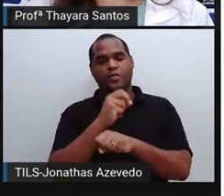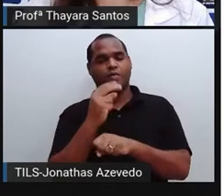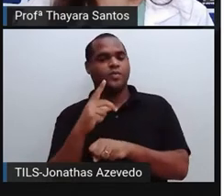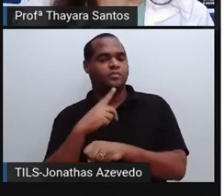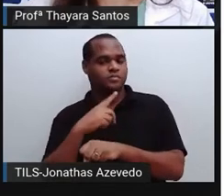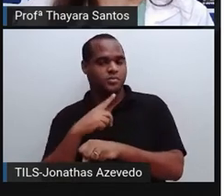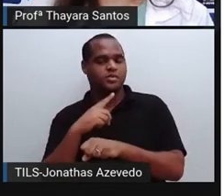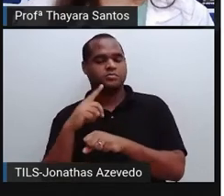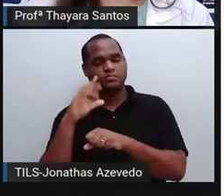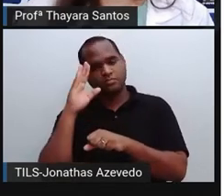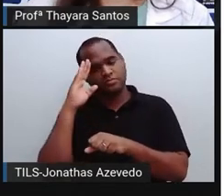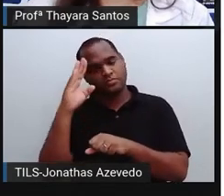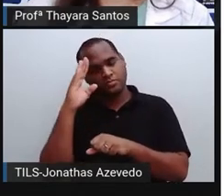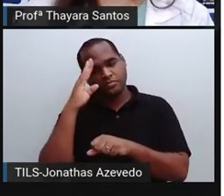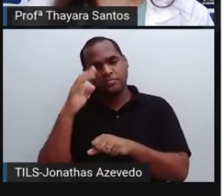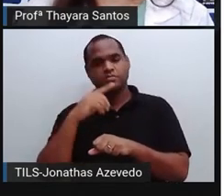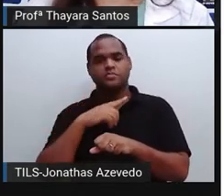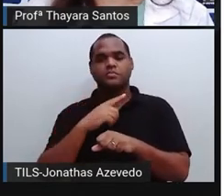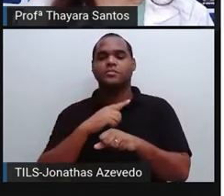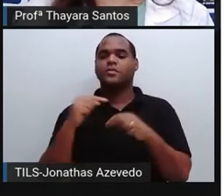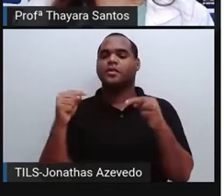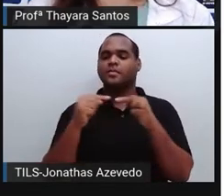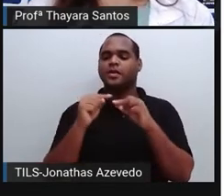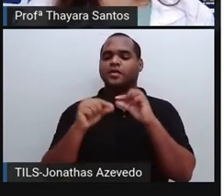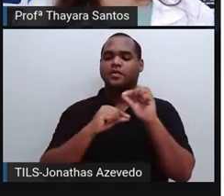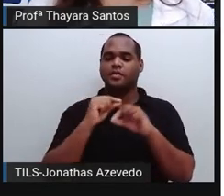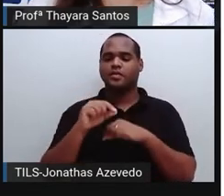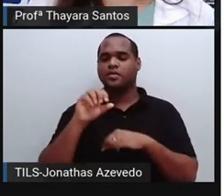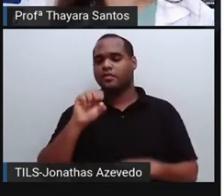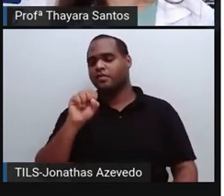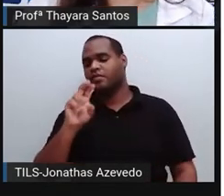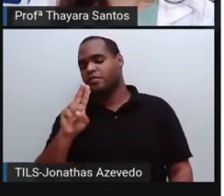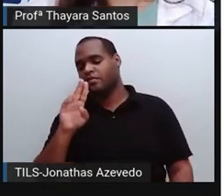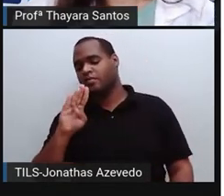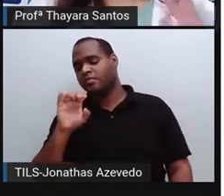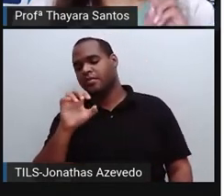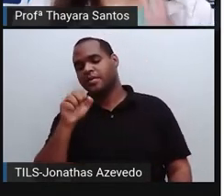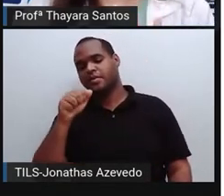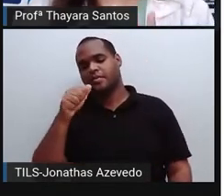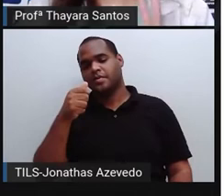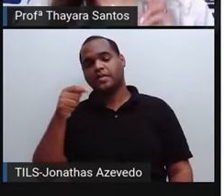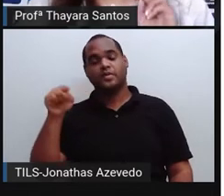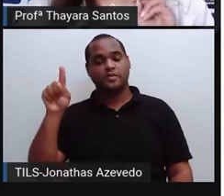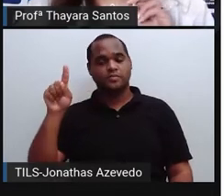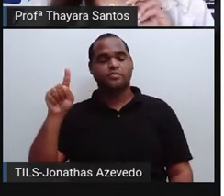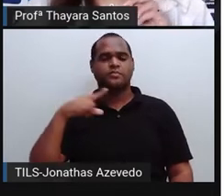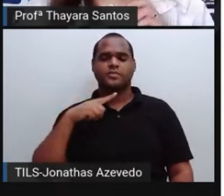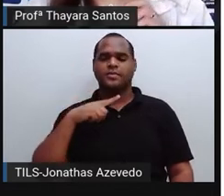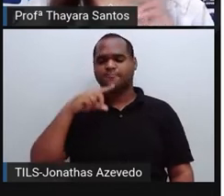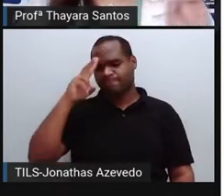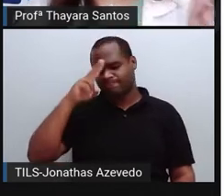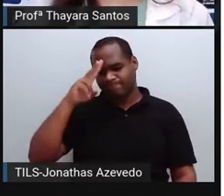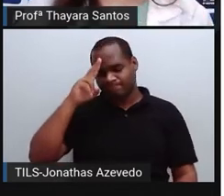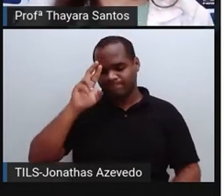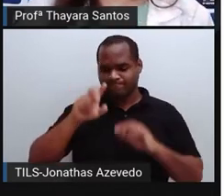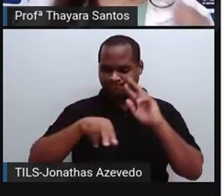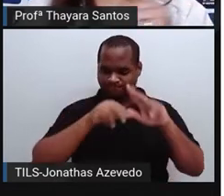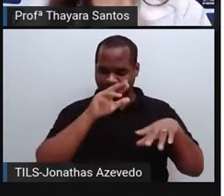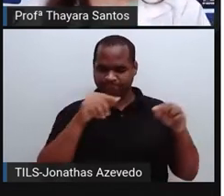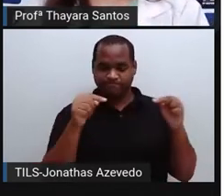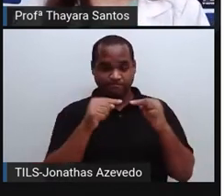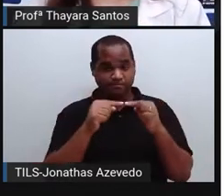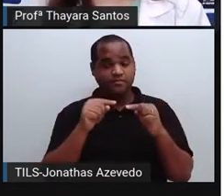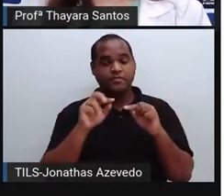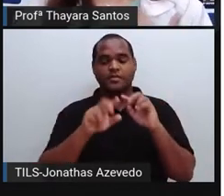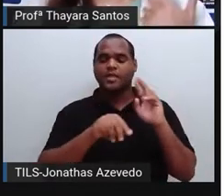gasoso. Nesse caso, a gente dá o nome de sublimação. Vamos lá só relembrar a diferença entre evaporação